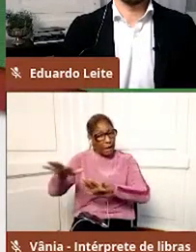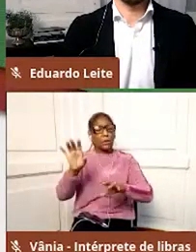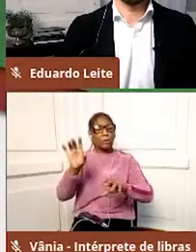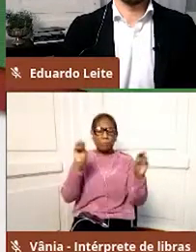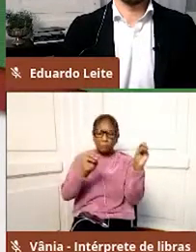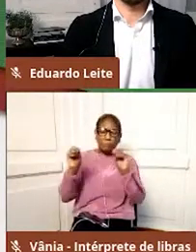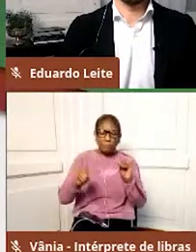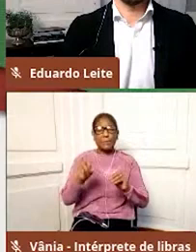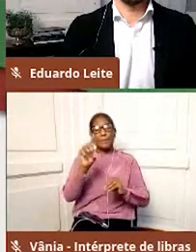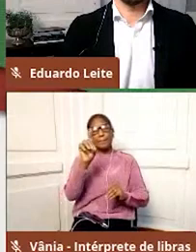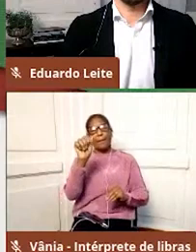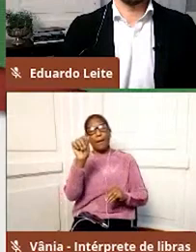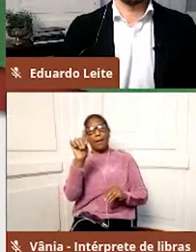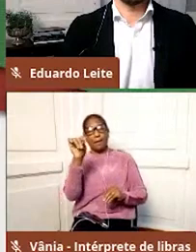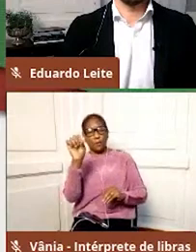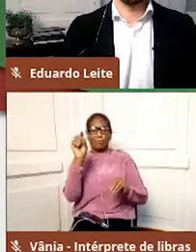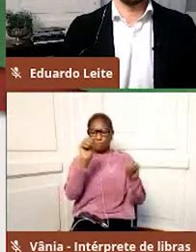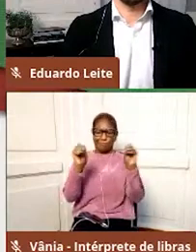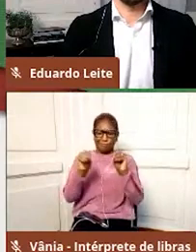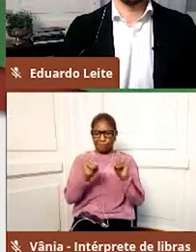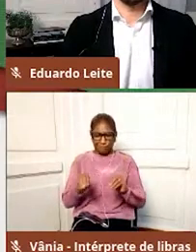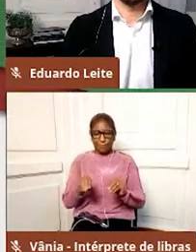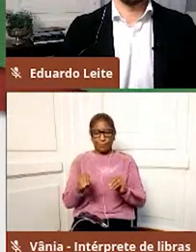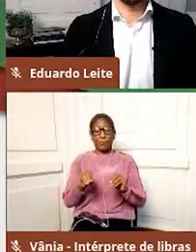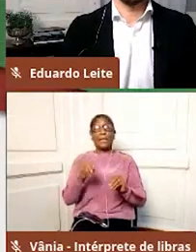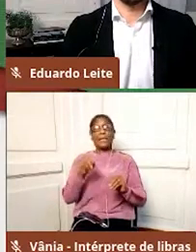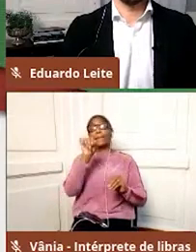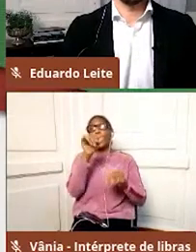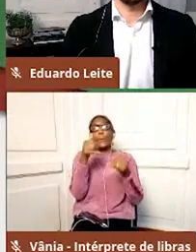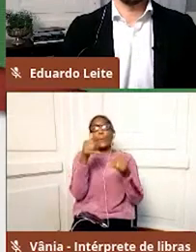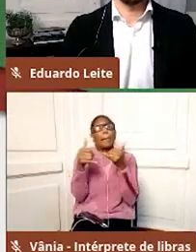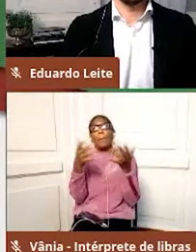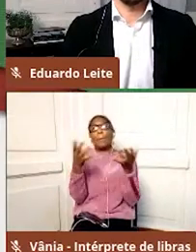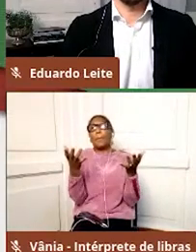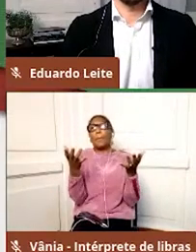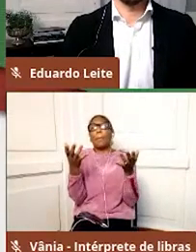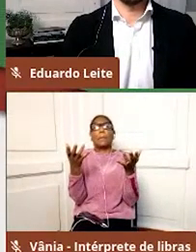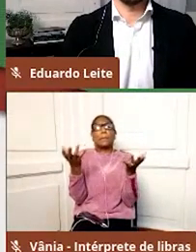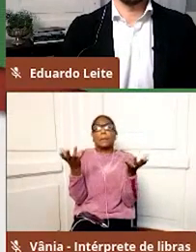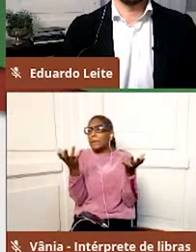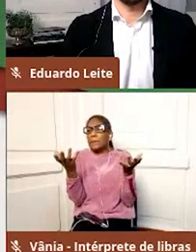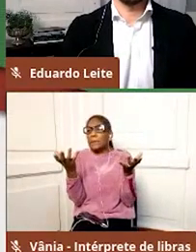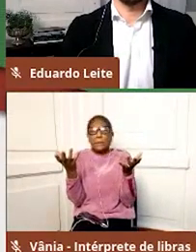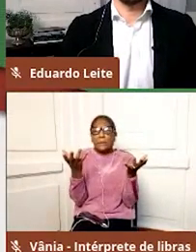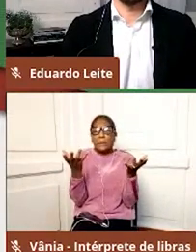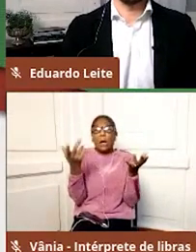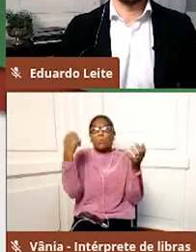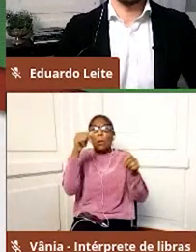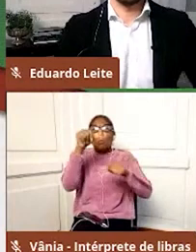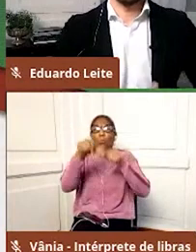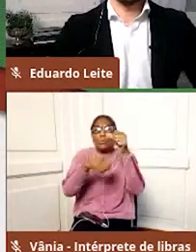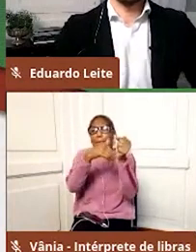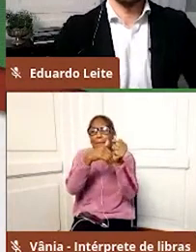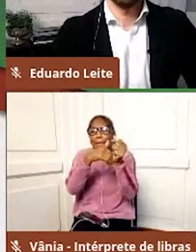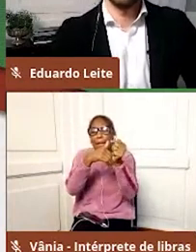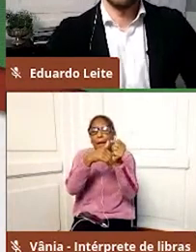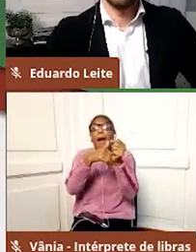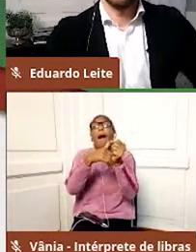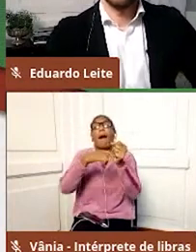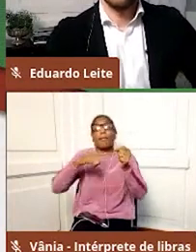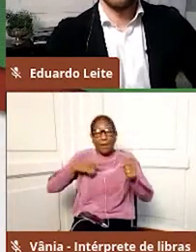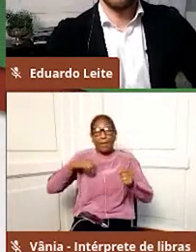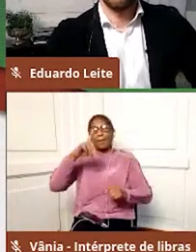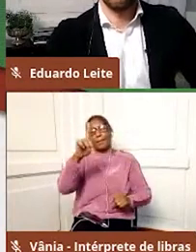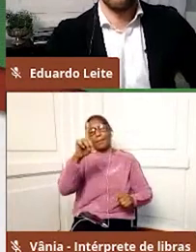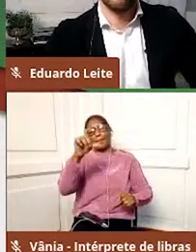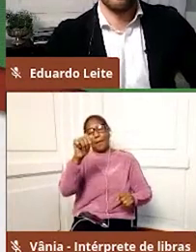pessoais é exatamente para, caso ele precise resetar a senha dele, ele vai ter esses dados e vão ser